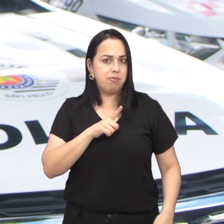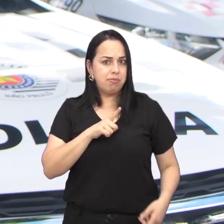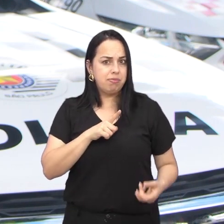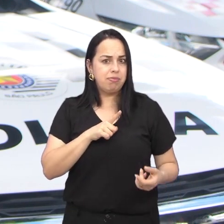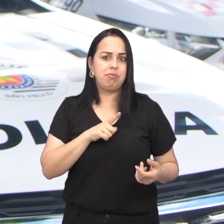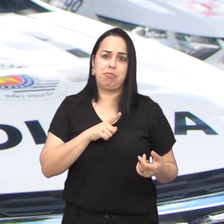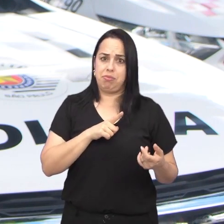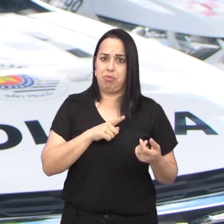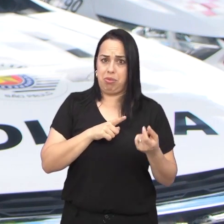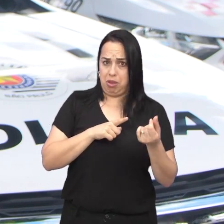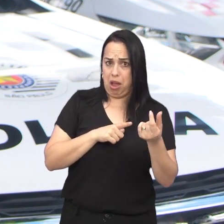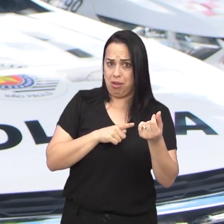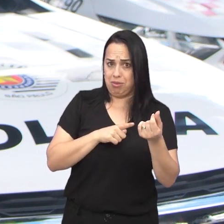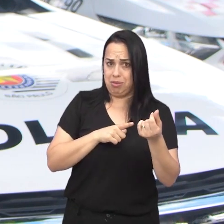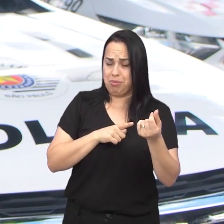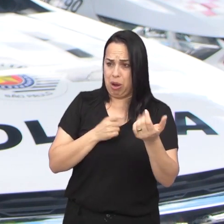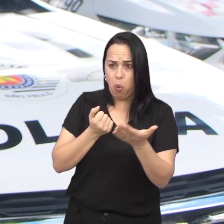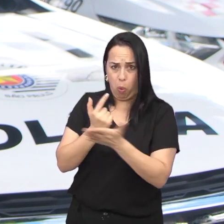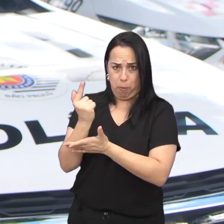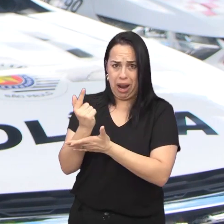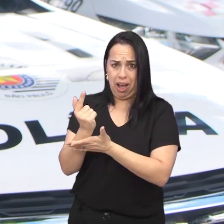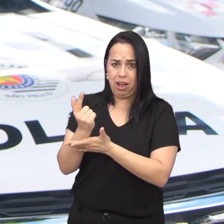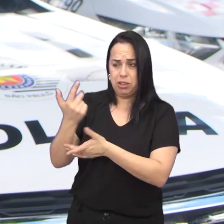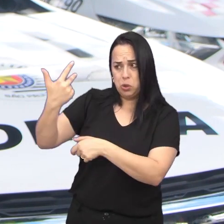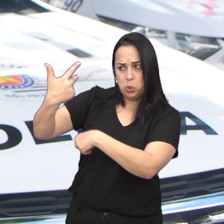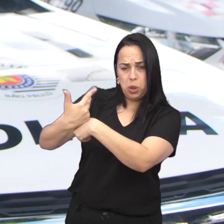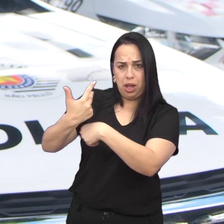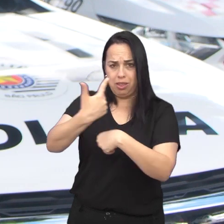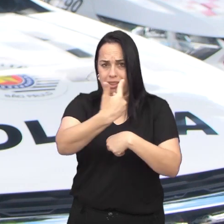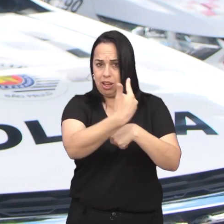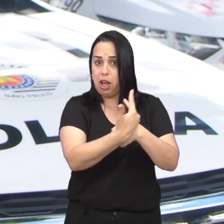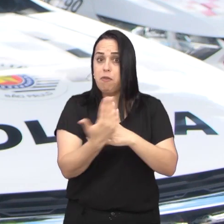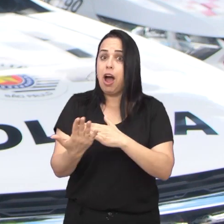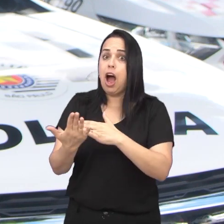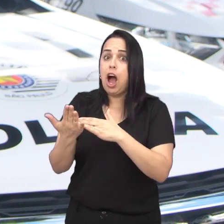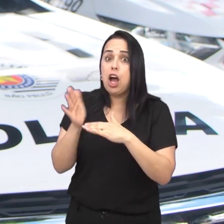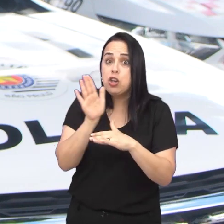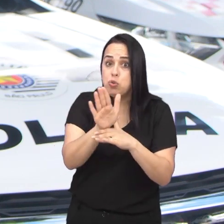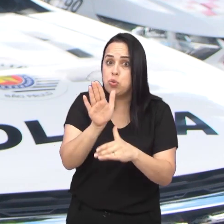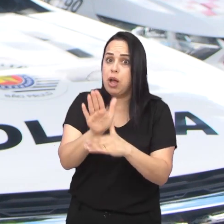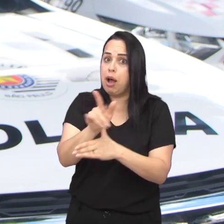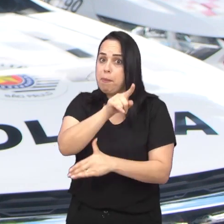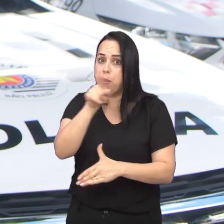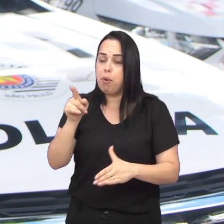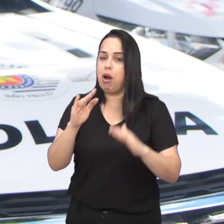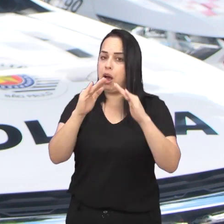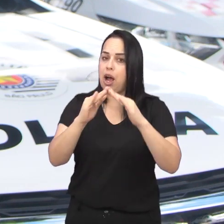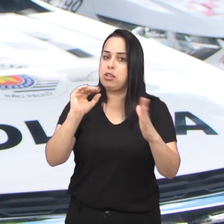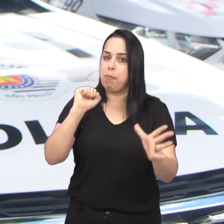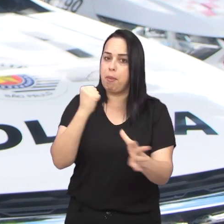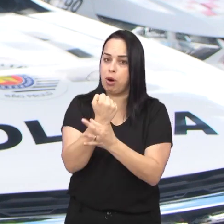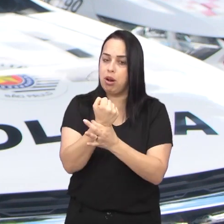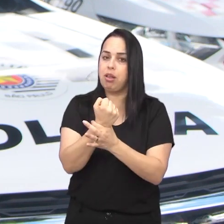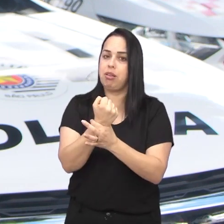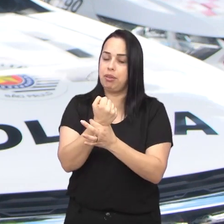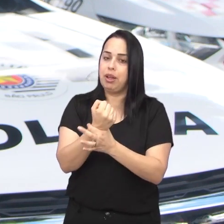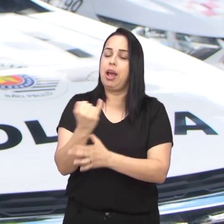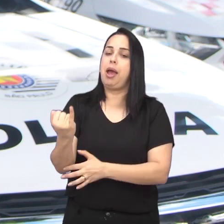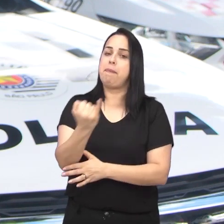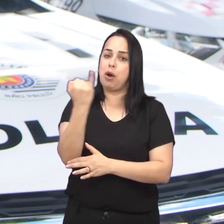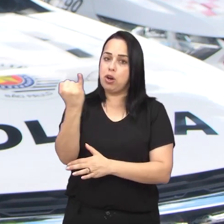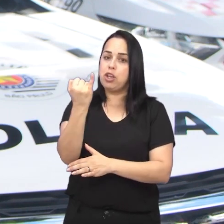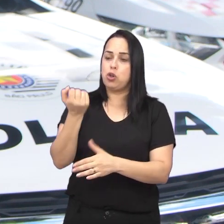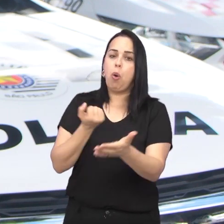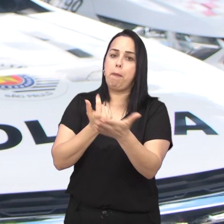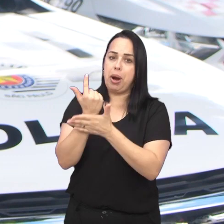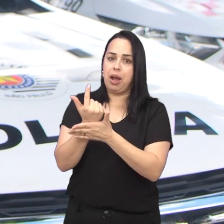tem uma disponibilidade para adquirir esse tipo de ferramenta que auxilia você na proteção da sua residência? É importante,